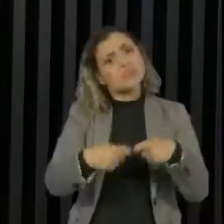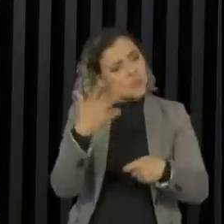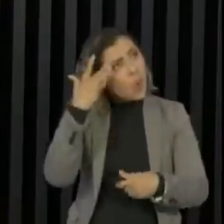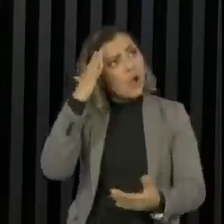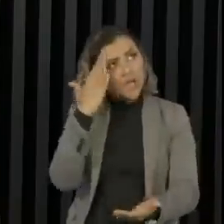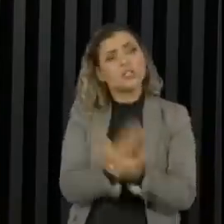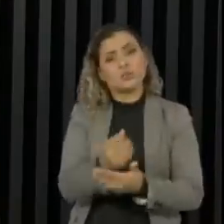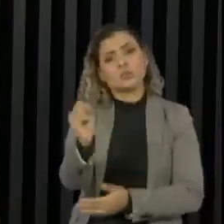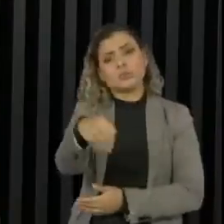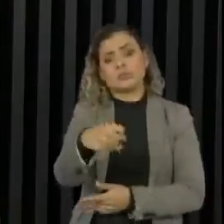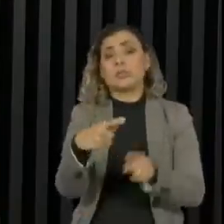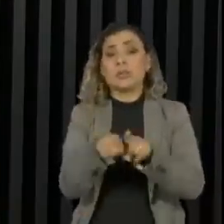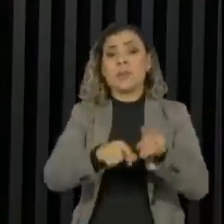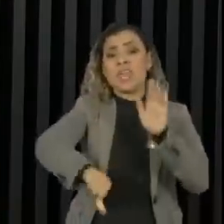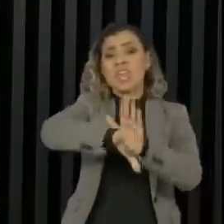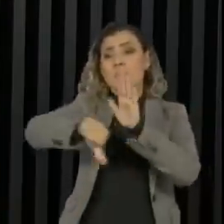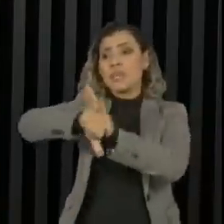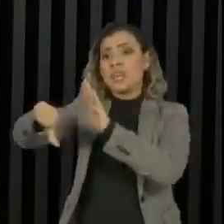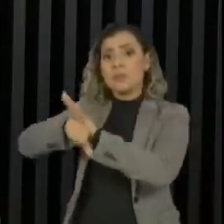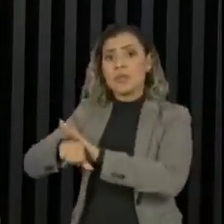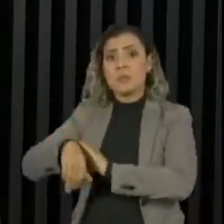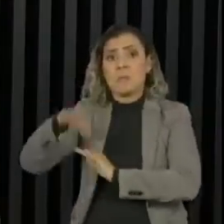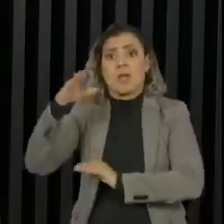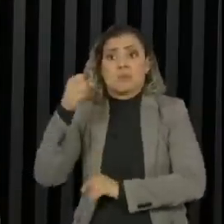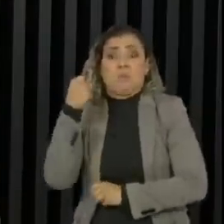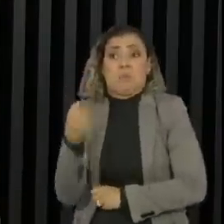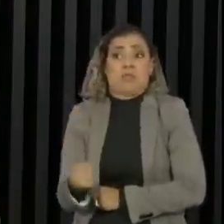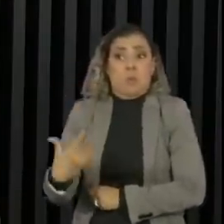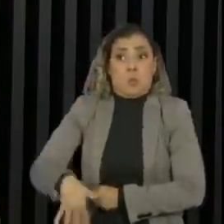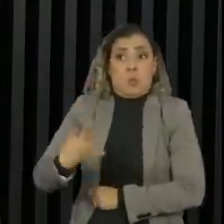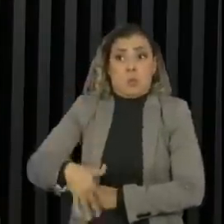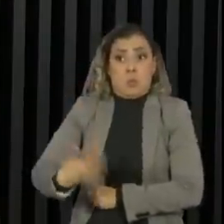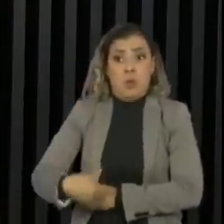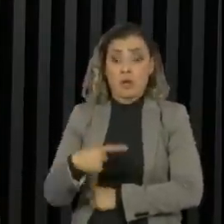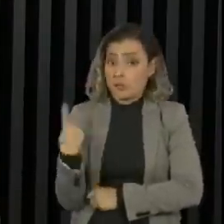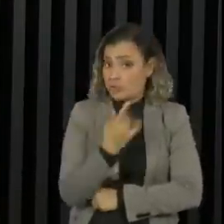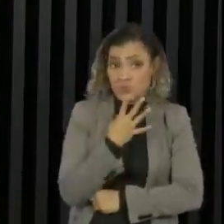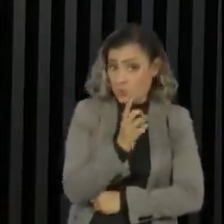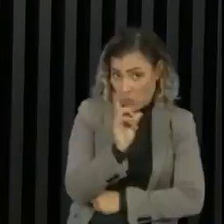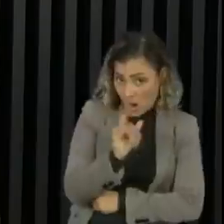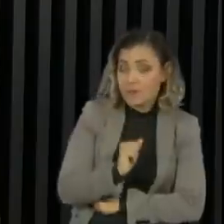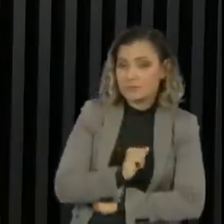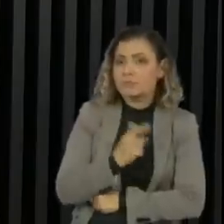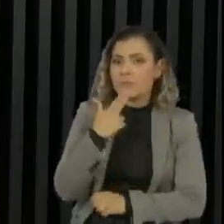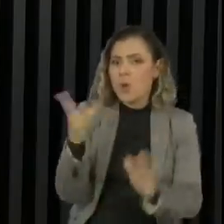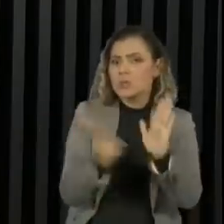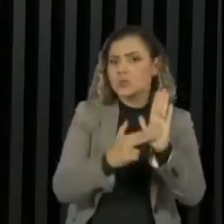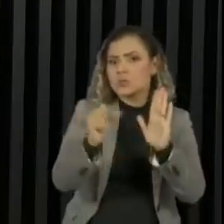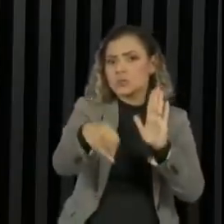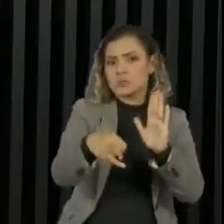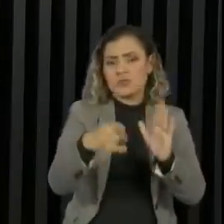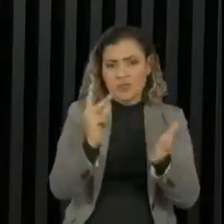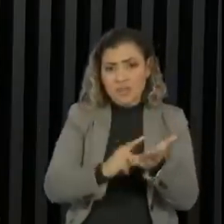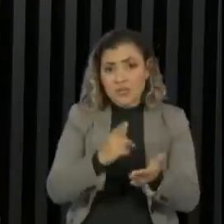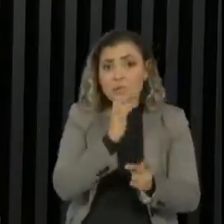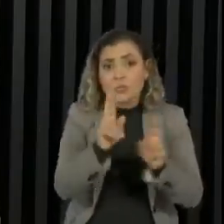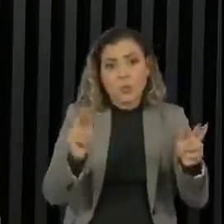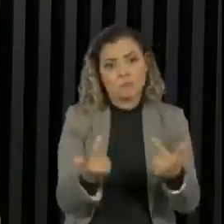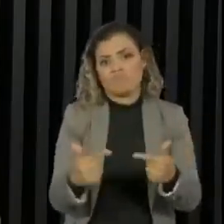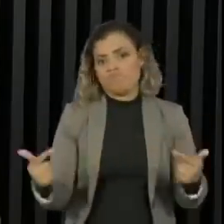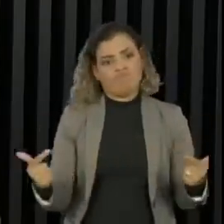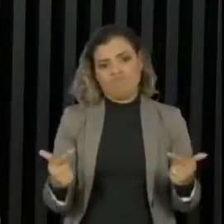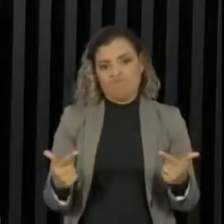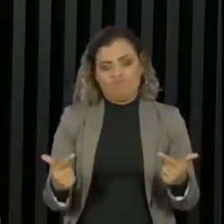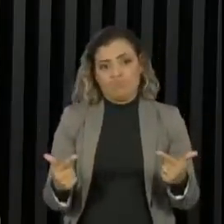vezes de crimes até mais pesados, dos quais a gente não é vítima. E eu preciso ser muito sincero para você, eu não tenho uma resposta para isso.